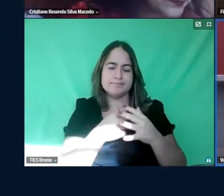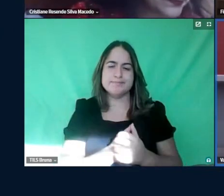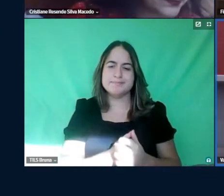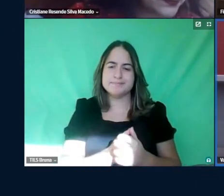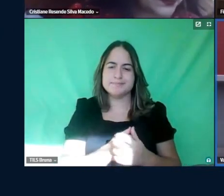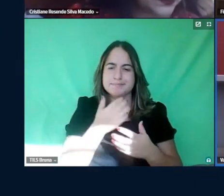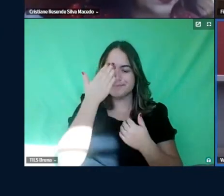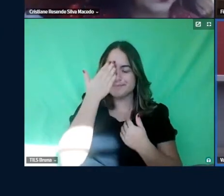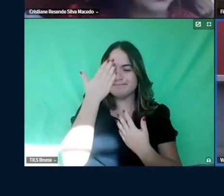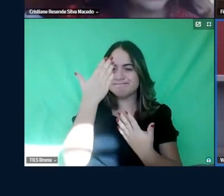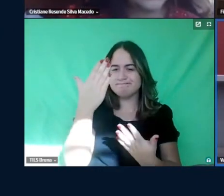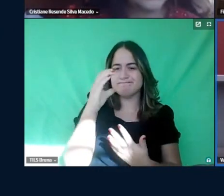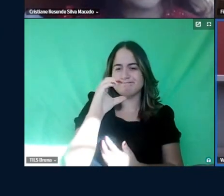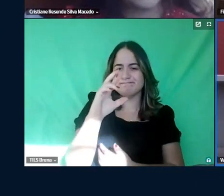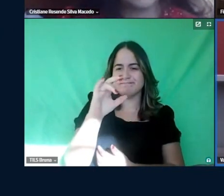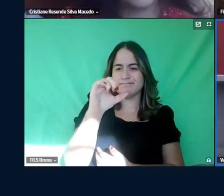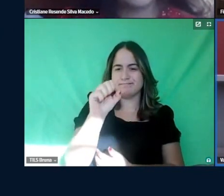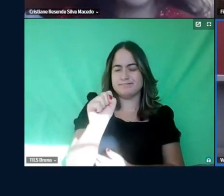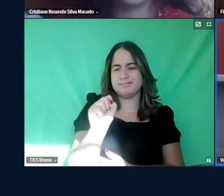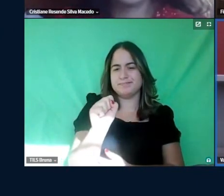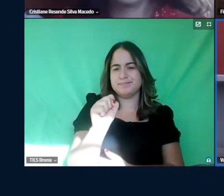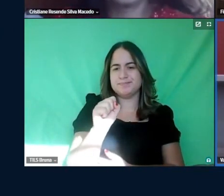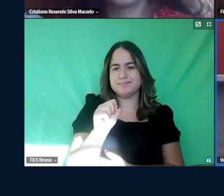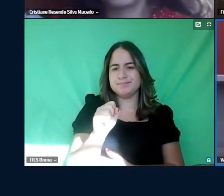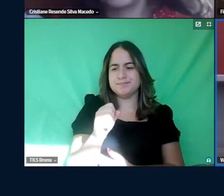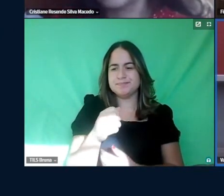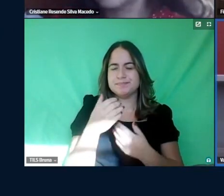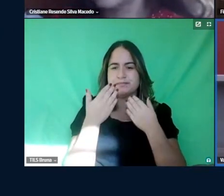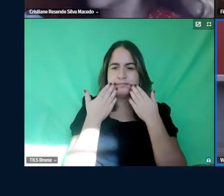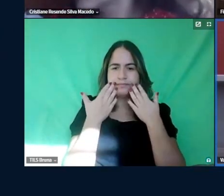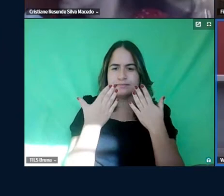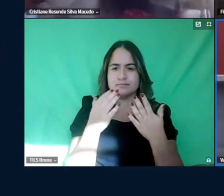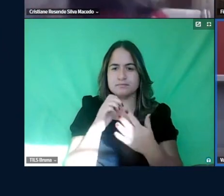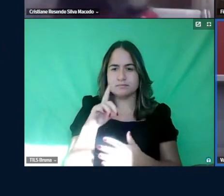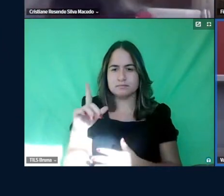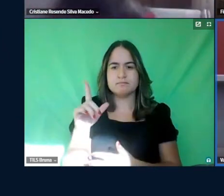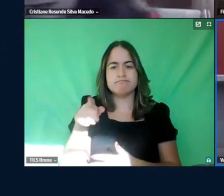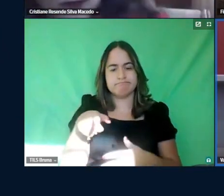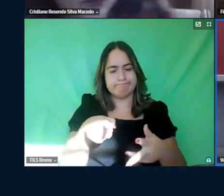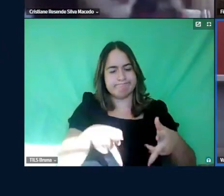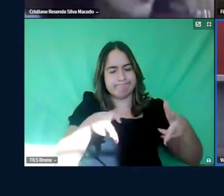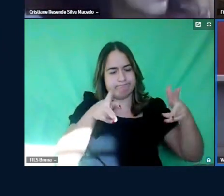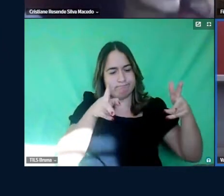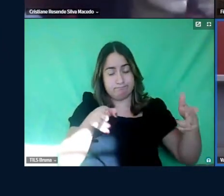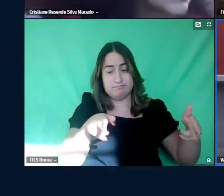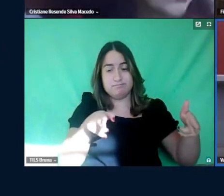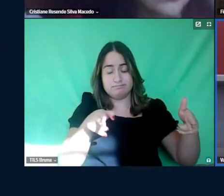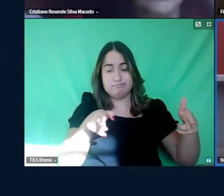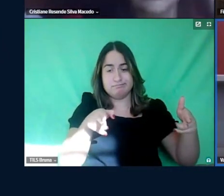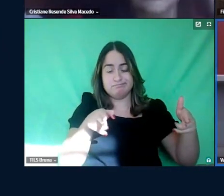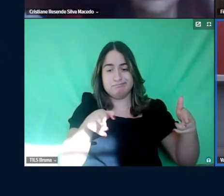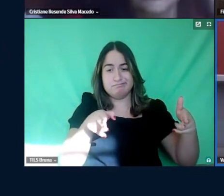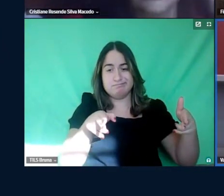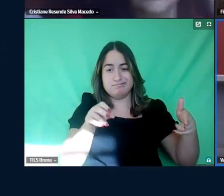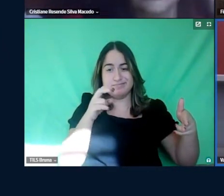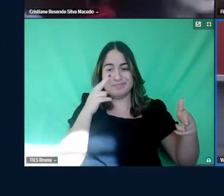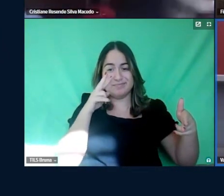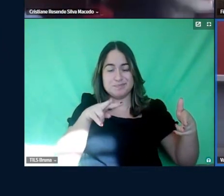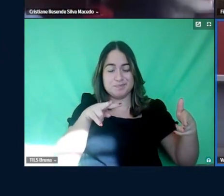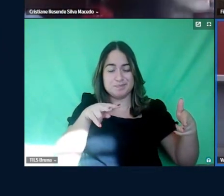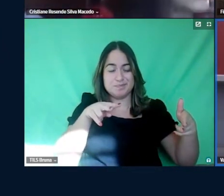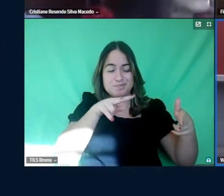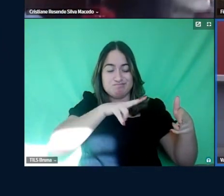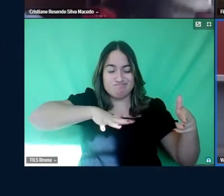Obrigada, Cris. A apresentação, é claro que ela é um recorte e é uma visão muito geral